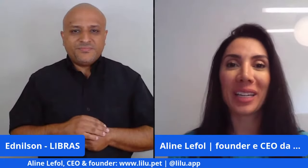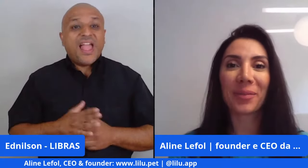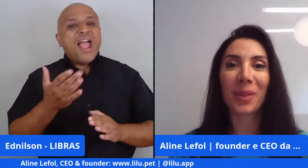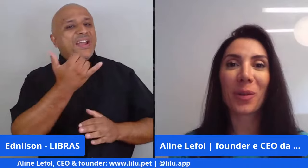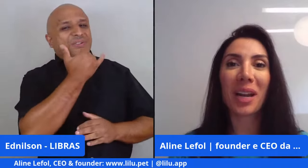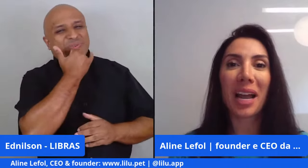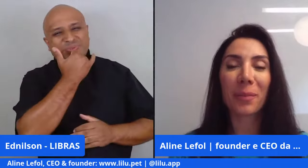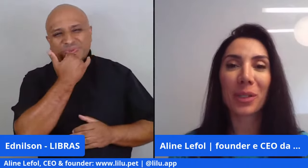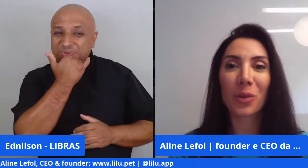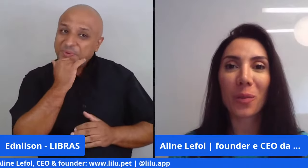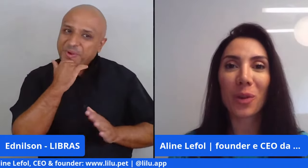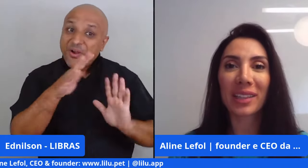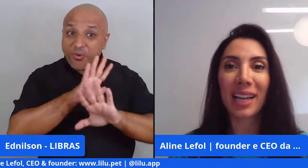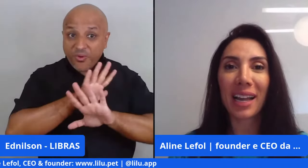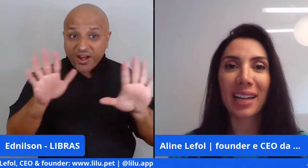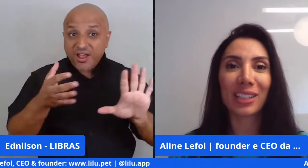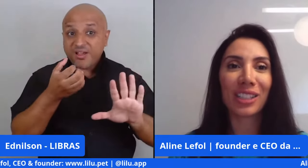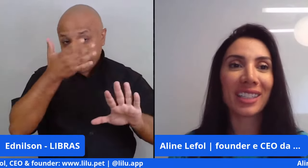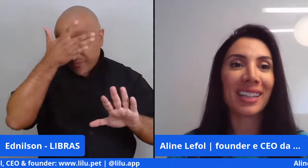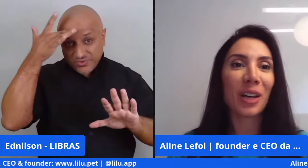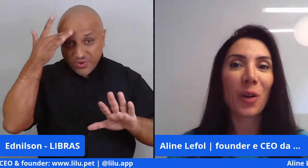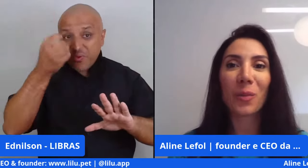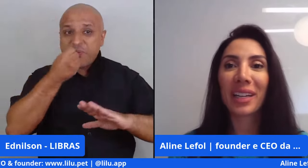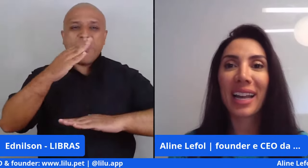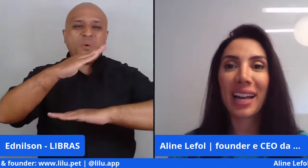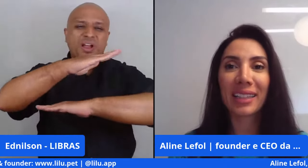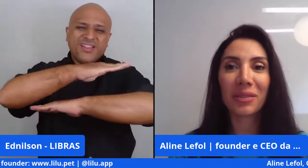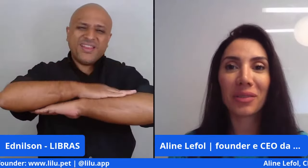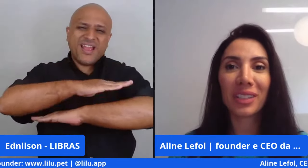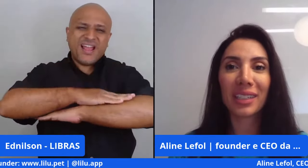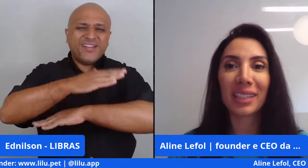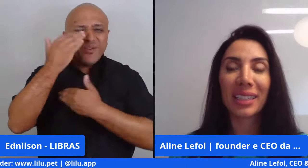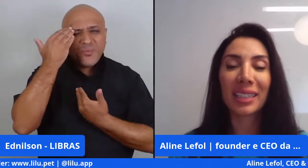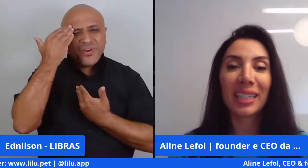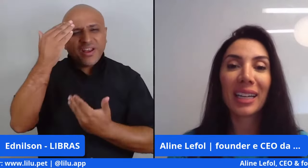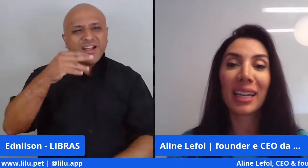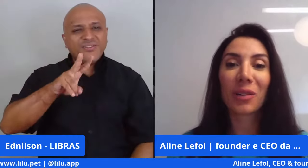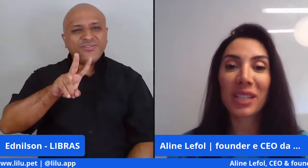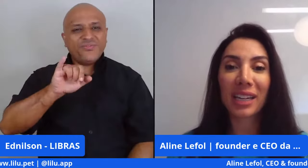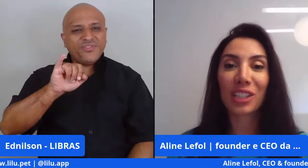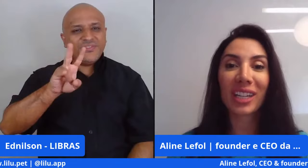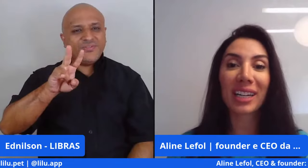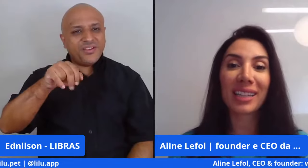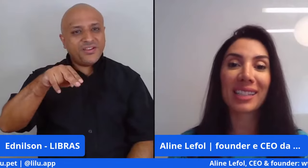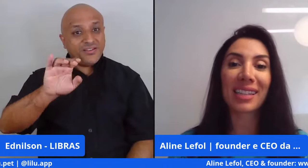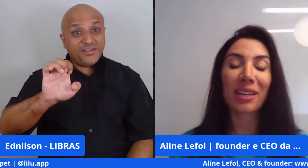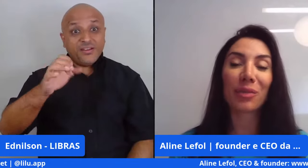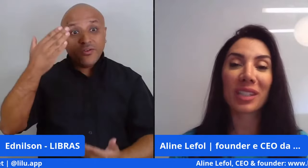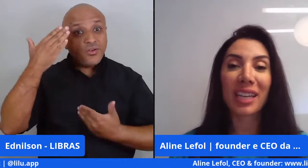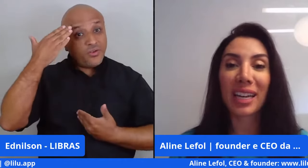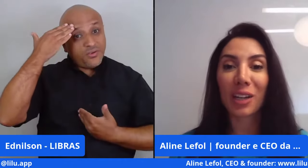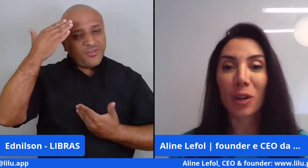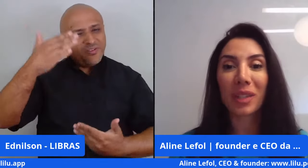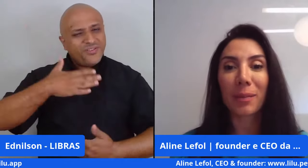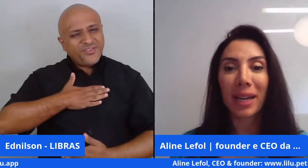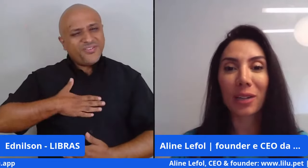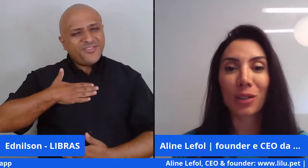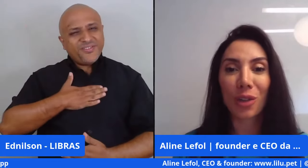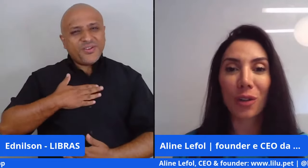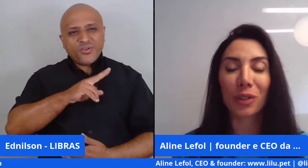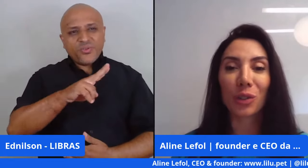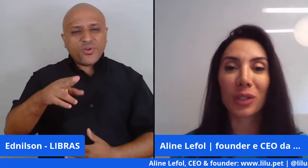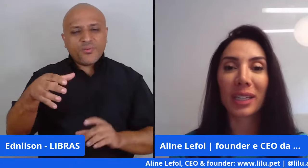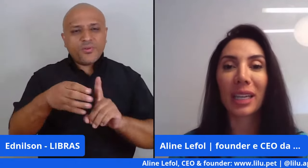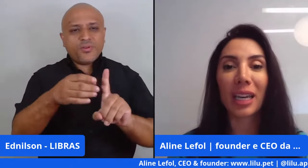Desculpem. Olá, pessoal. Boa tarde. Obrigada, Viviane. Gostaria de agradecer a você, em nome da